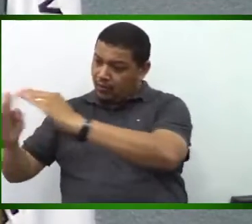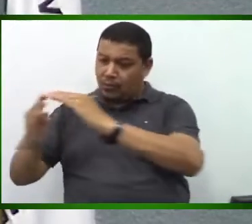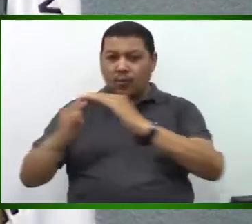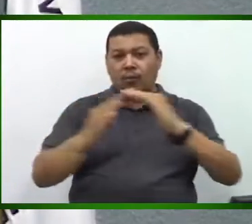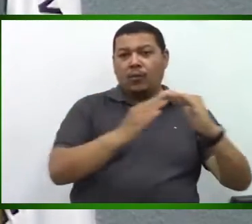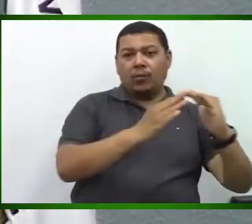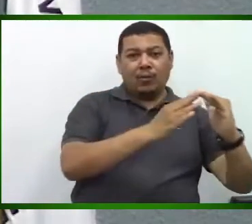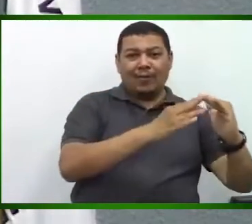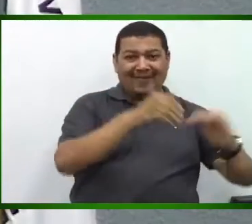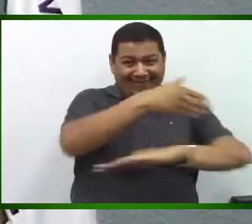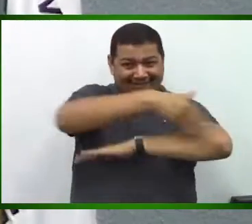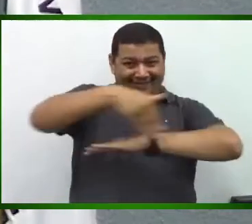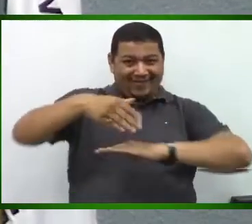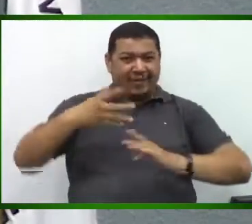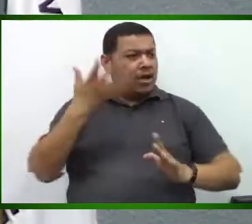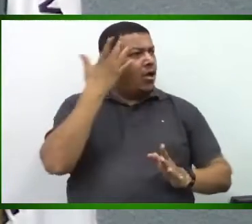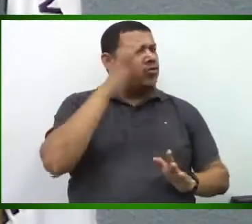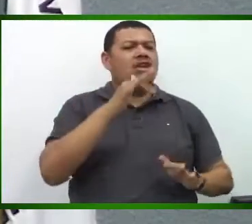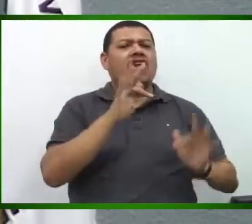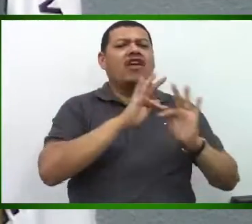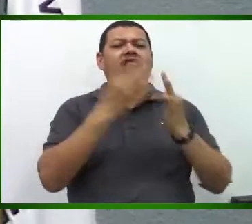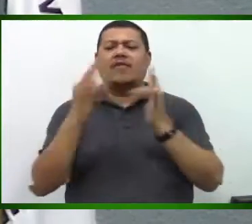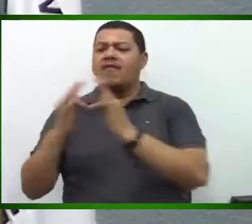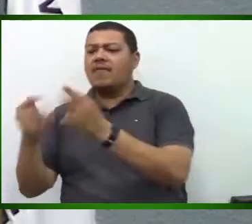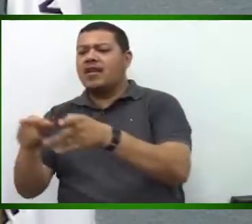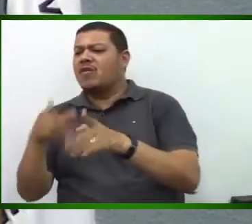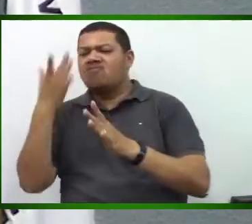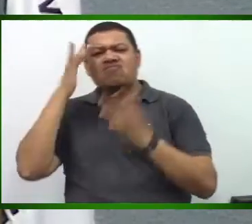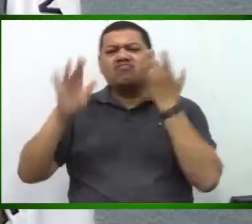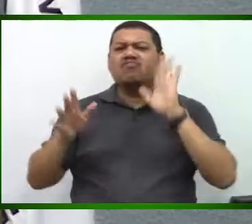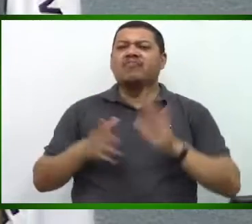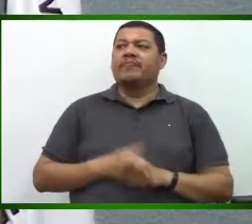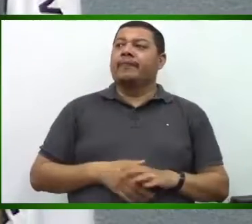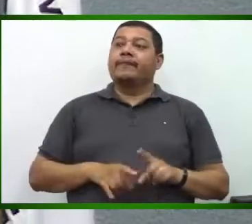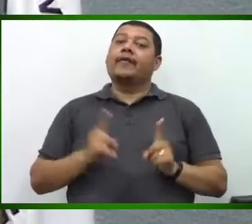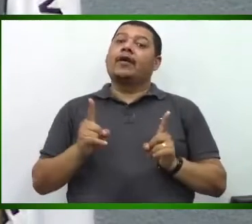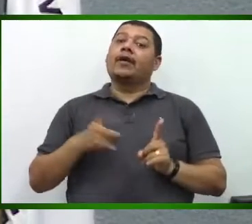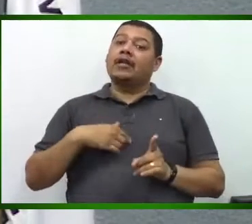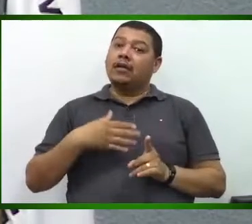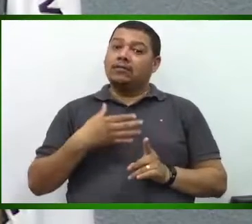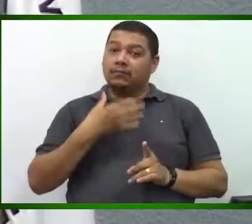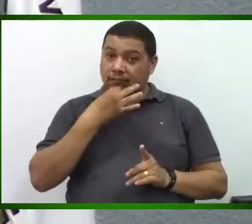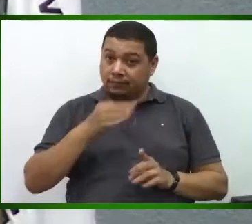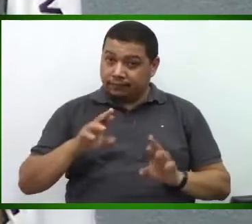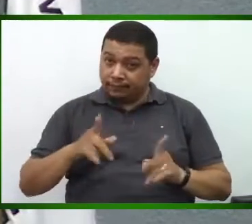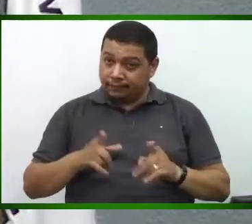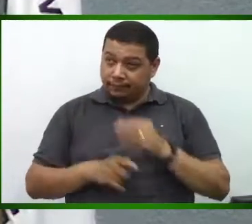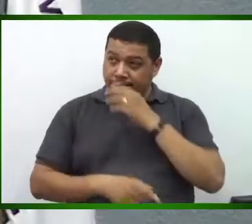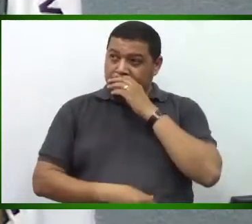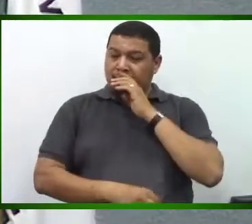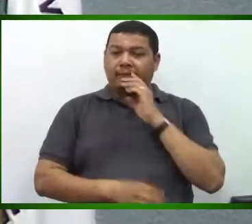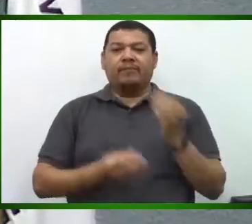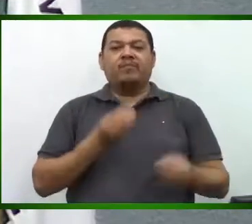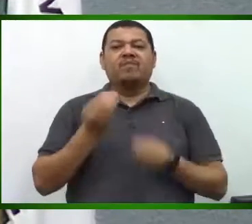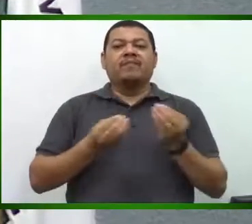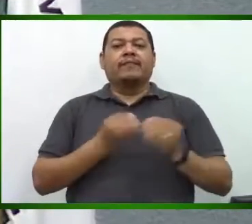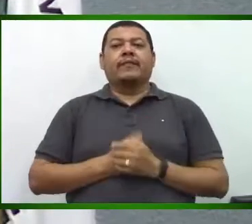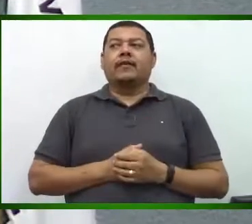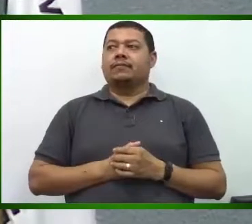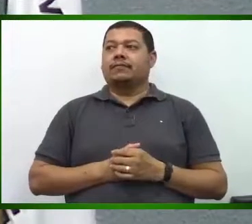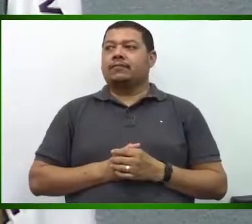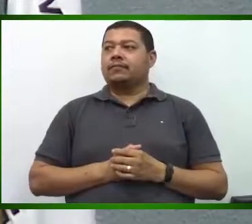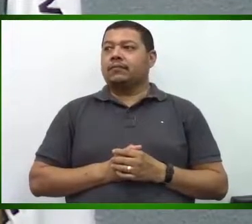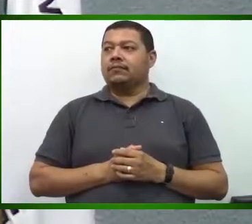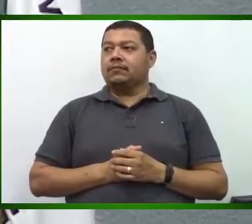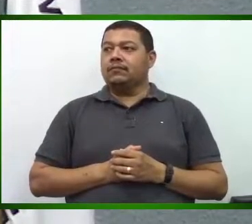Não sei quantas famílias tem lá, mas eu vejo que é a fala